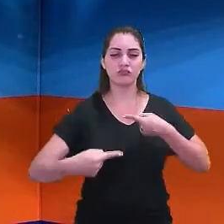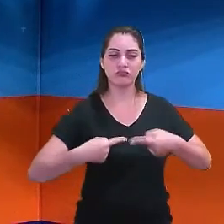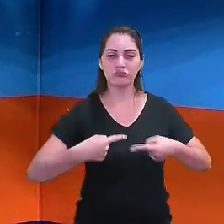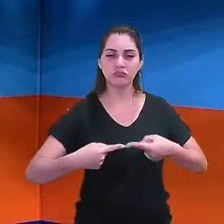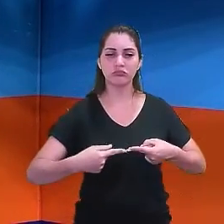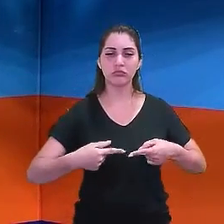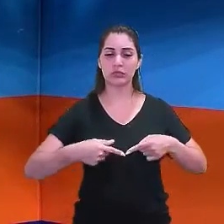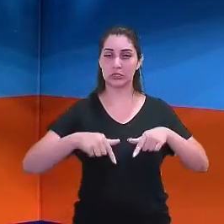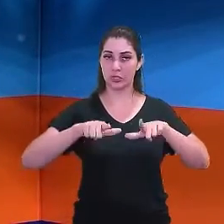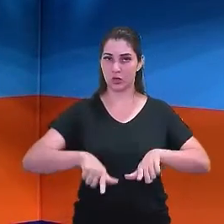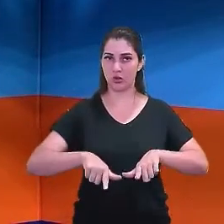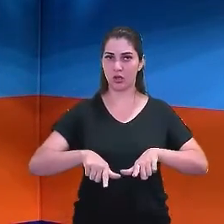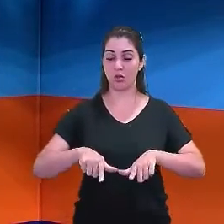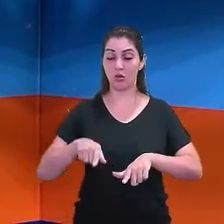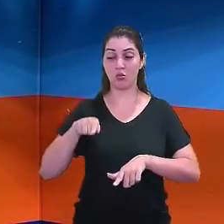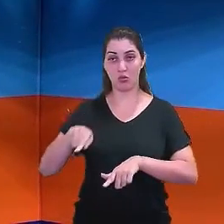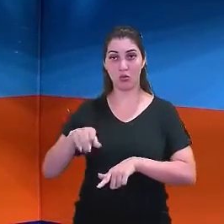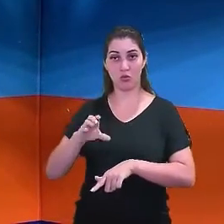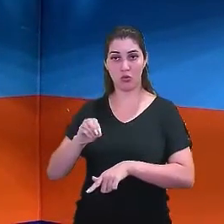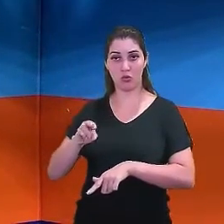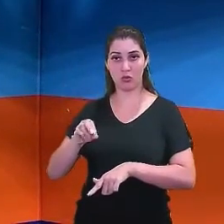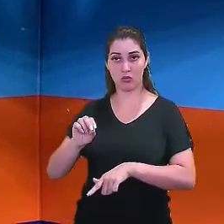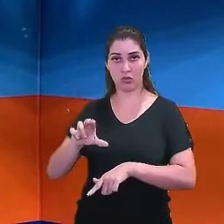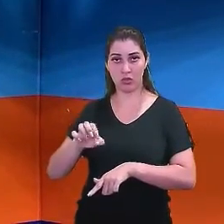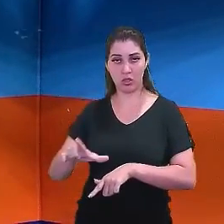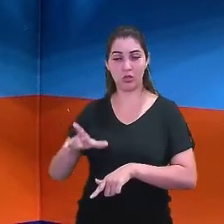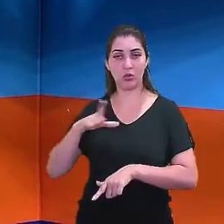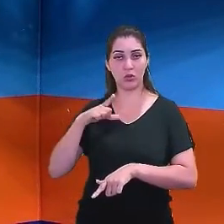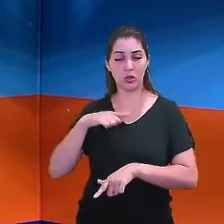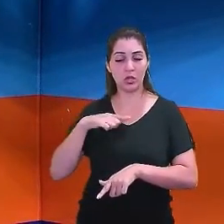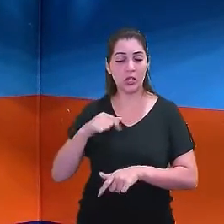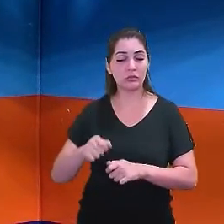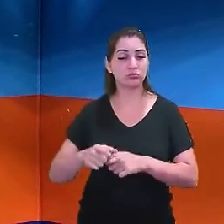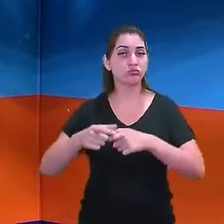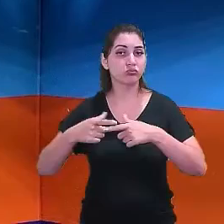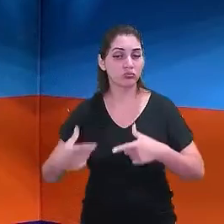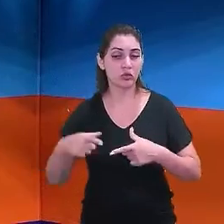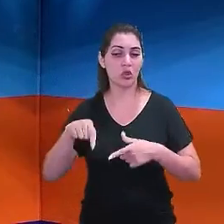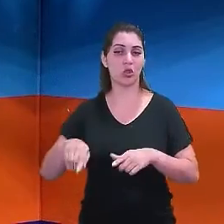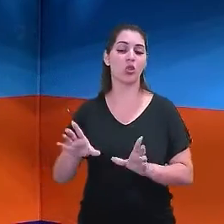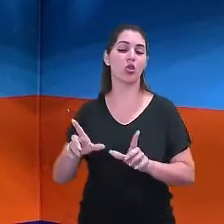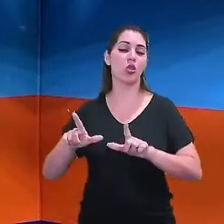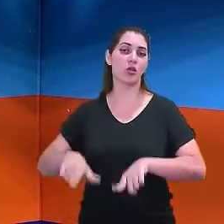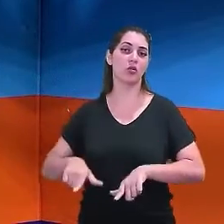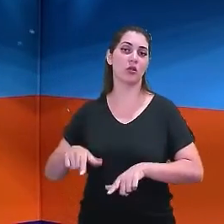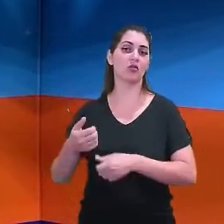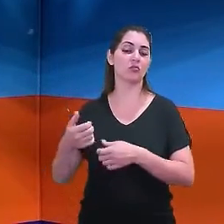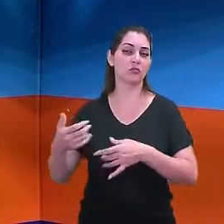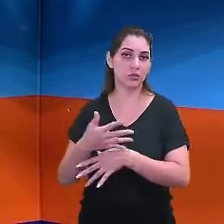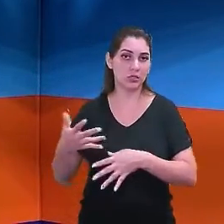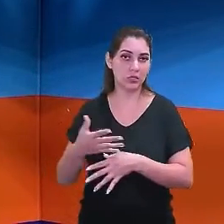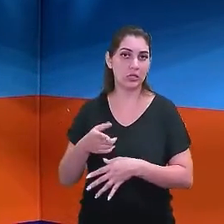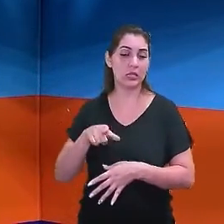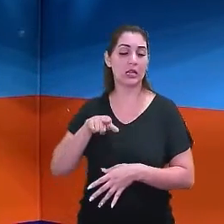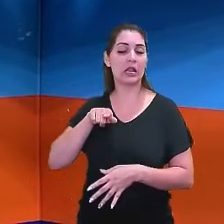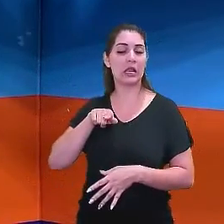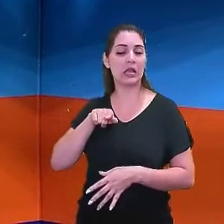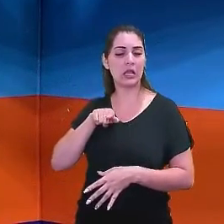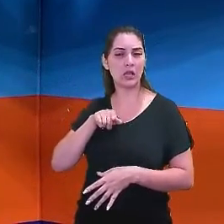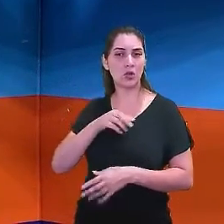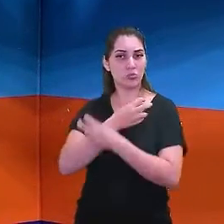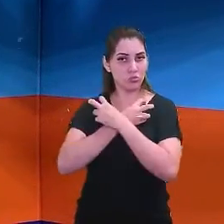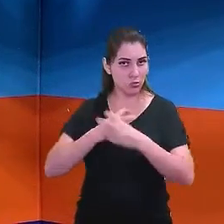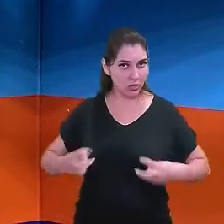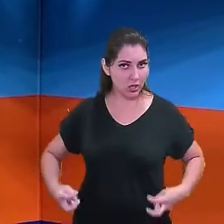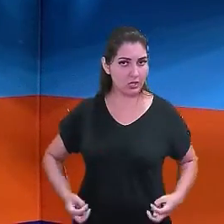coronel tinha a maior parte de terra daquele vilarejo, daquela cidade. Então, queriam que aquelas terras fossem divididas,